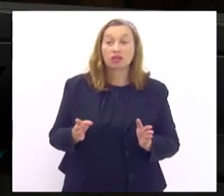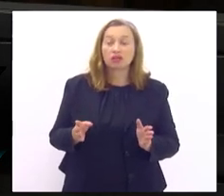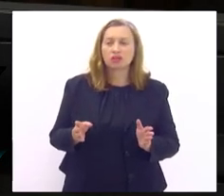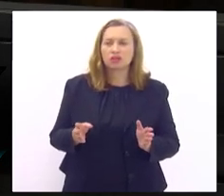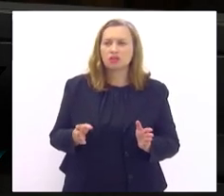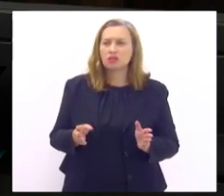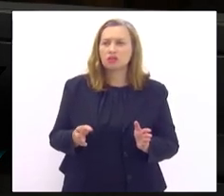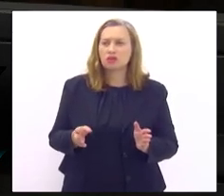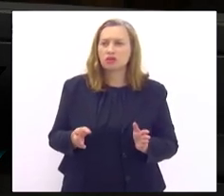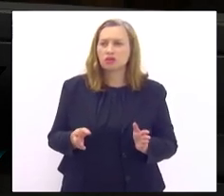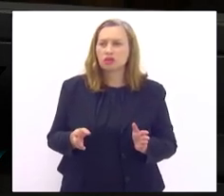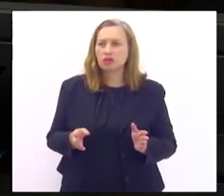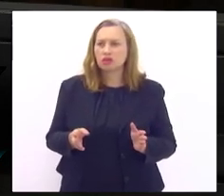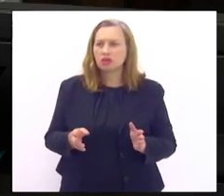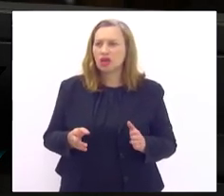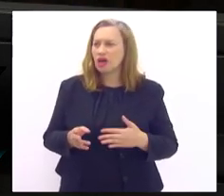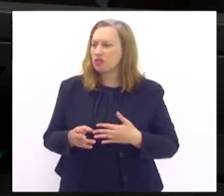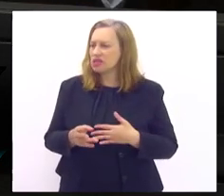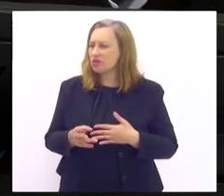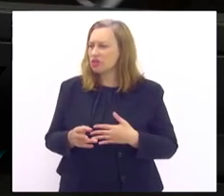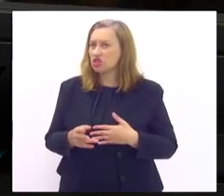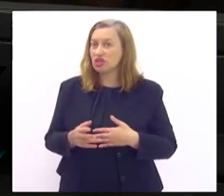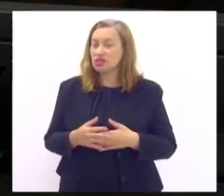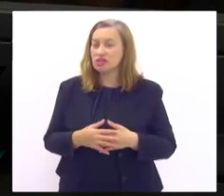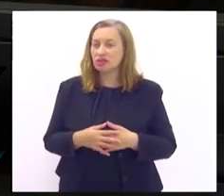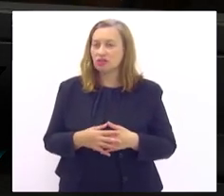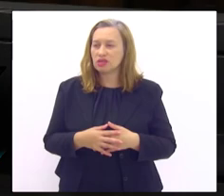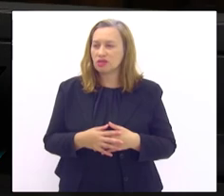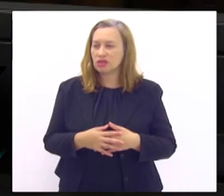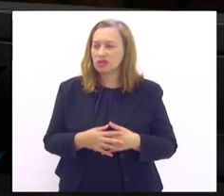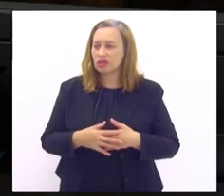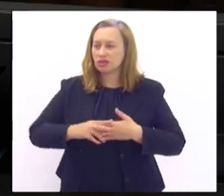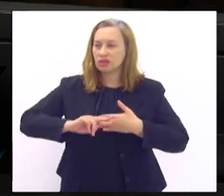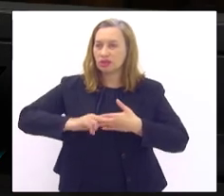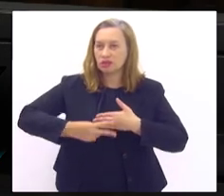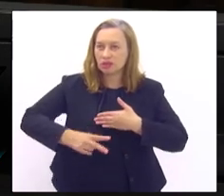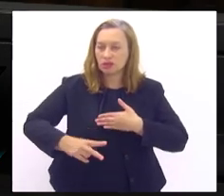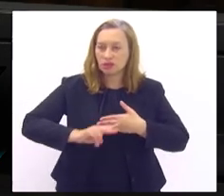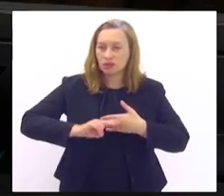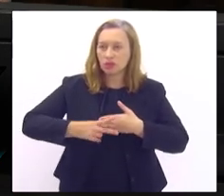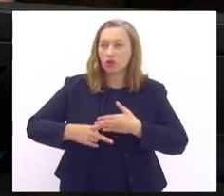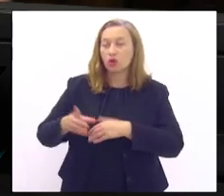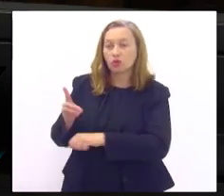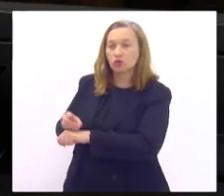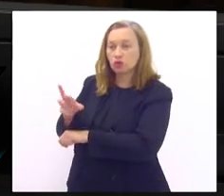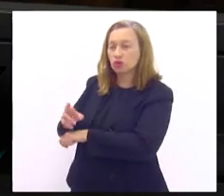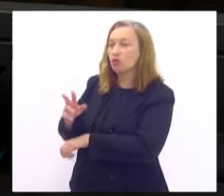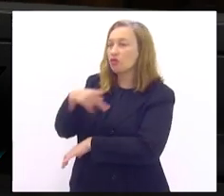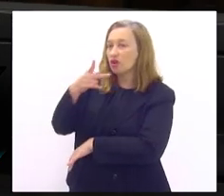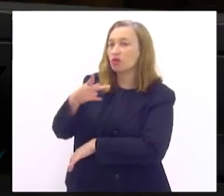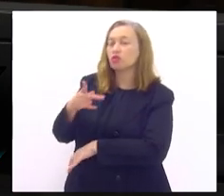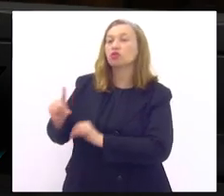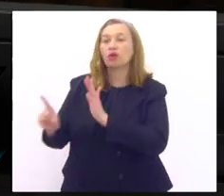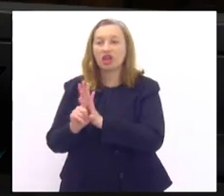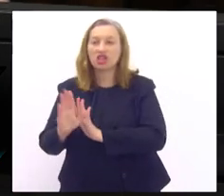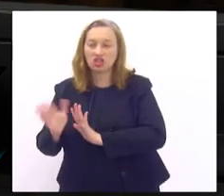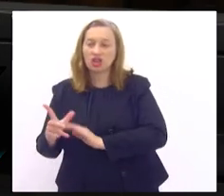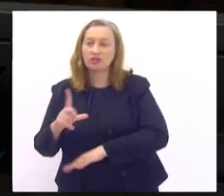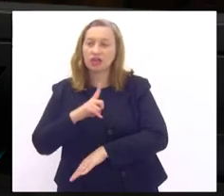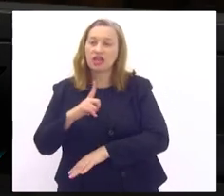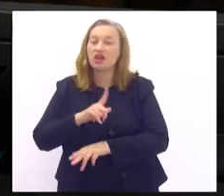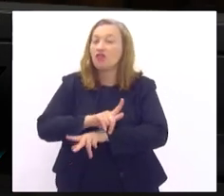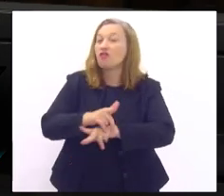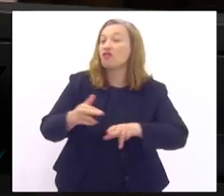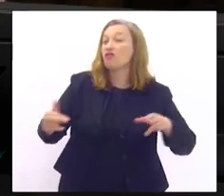ocorreu o a gente estávamos esperando o doutor Isidoro falou de uma lei já existente falou de várias